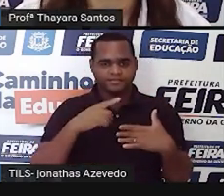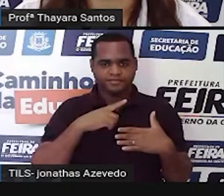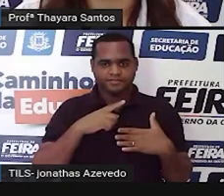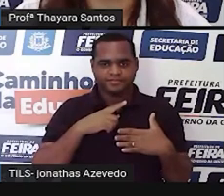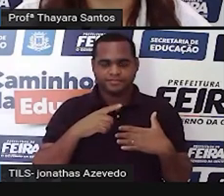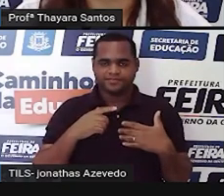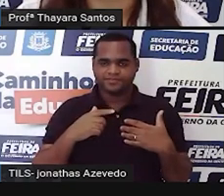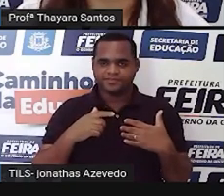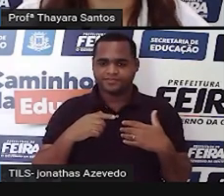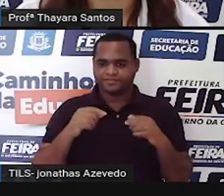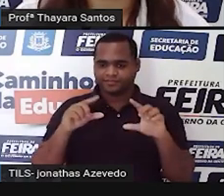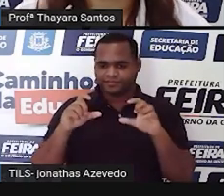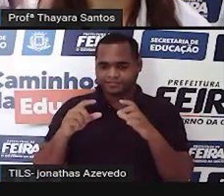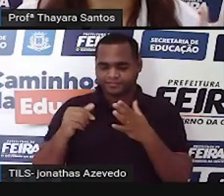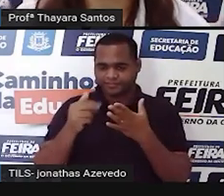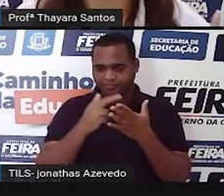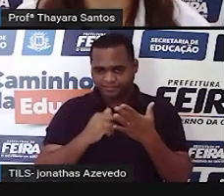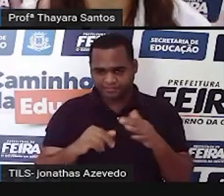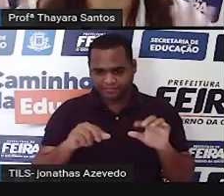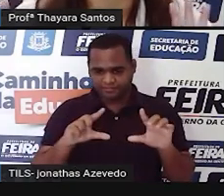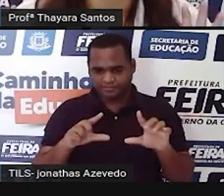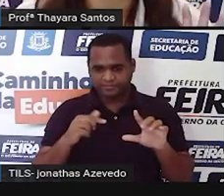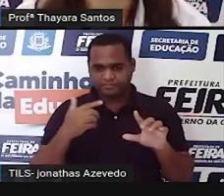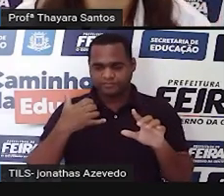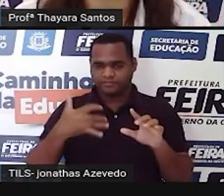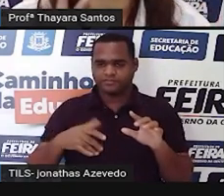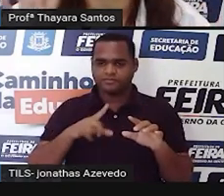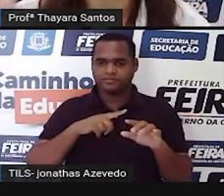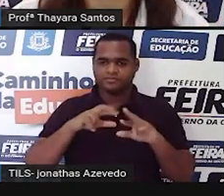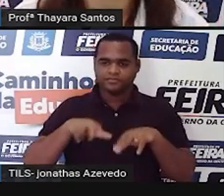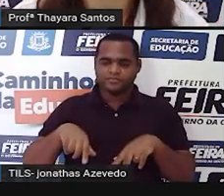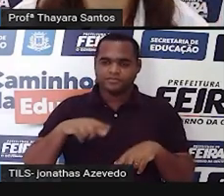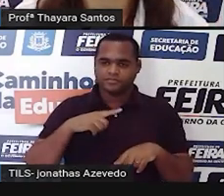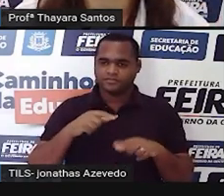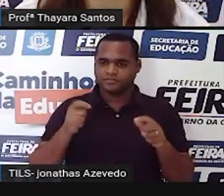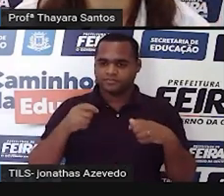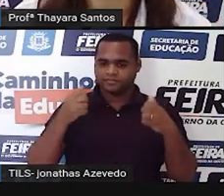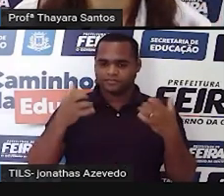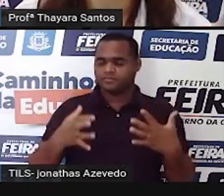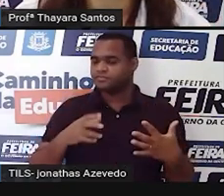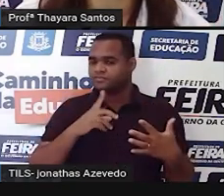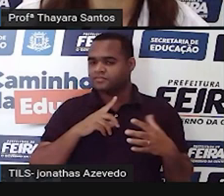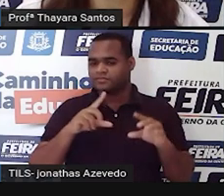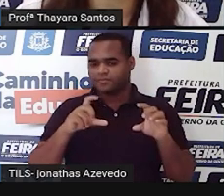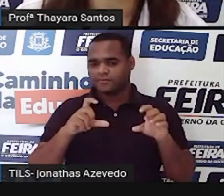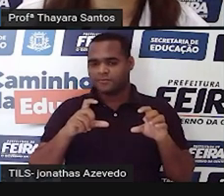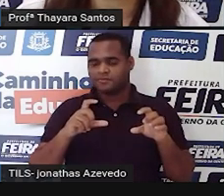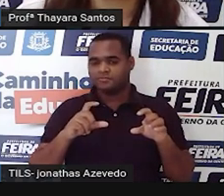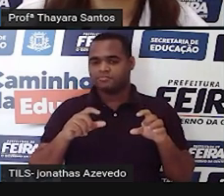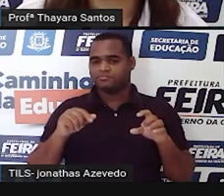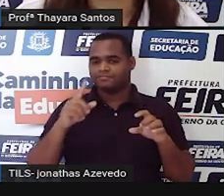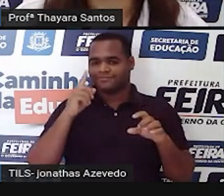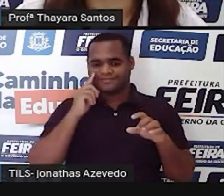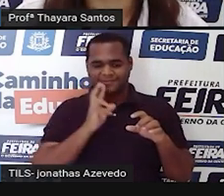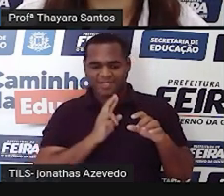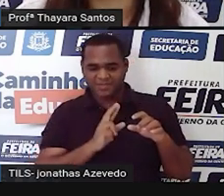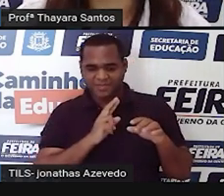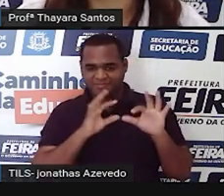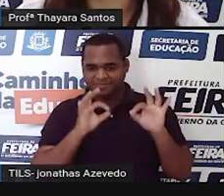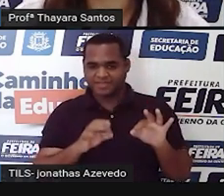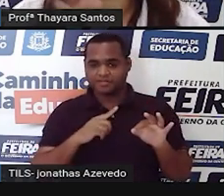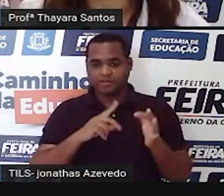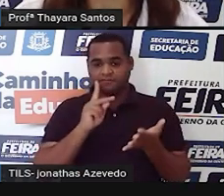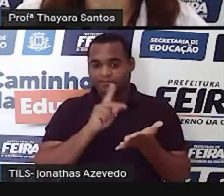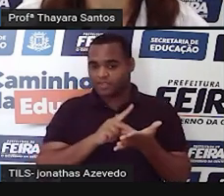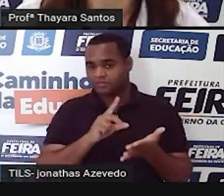as respostas das questões. Então, vai ser naquele mesmo esquema de sempre. Vai aparecer aí uma questão, vocês vão anotar a resposta que vocês acham que é